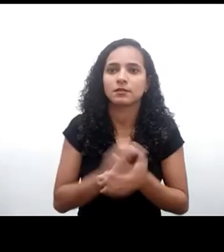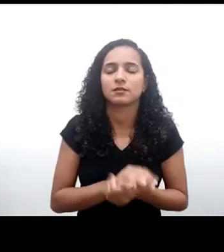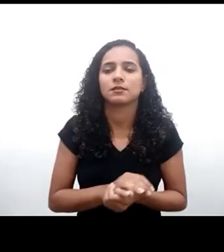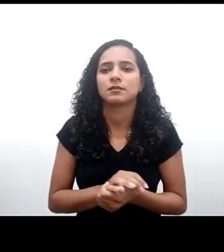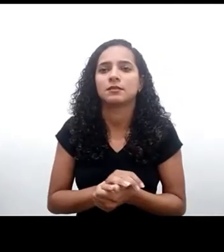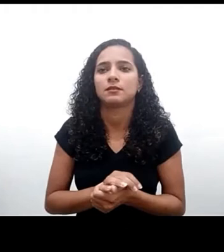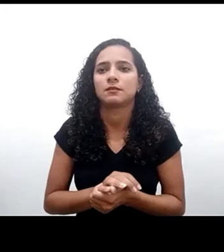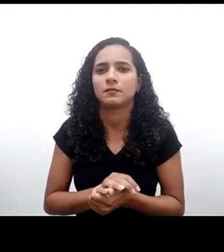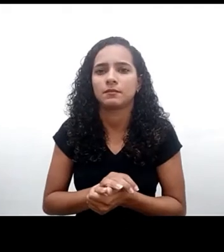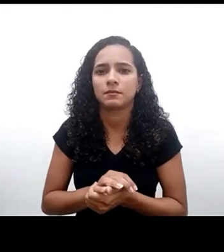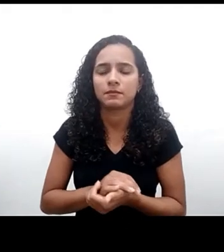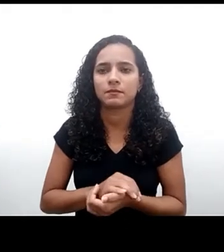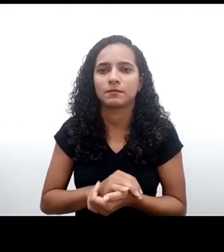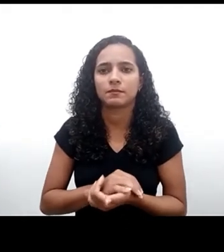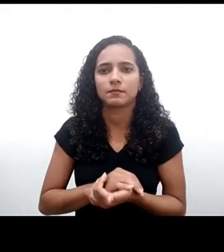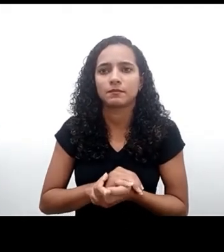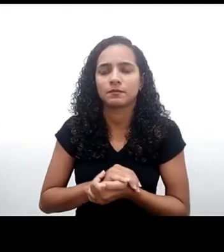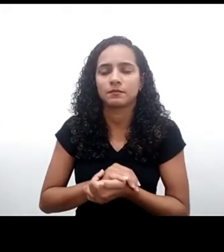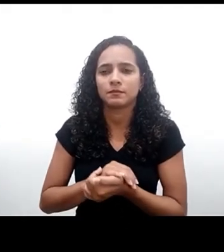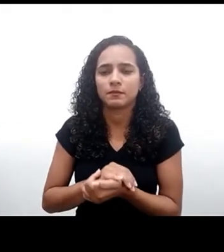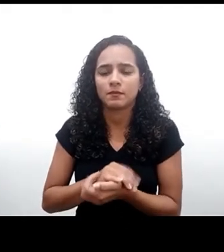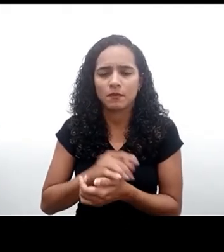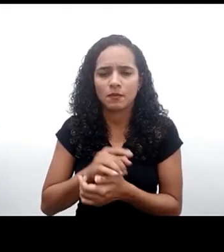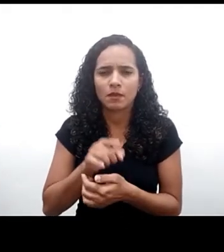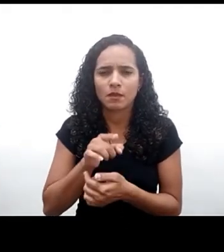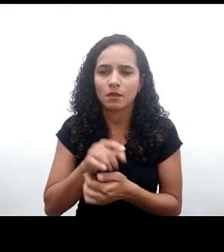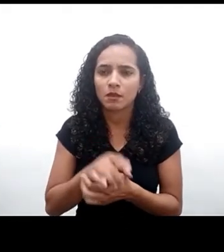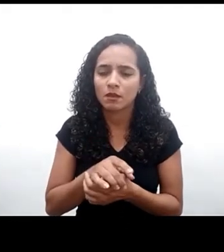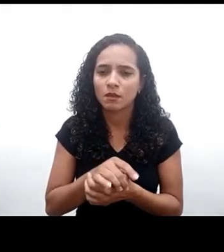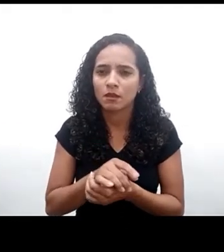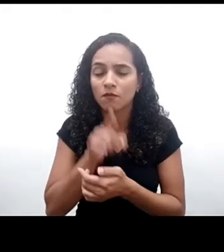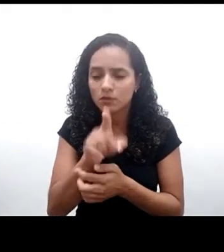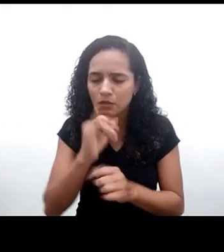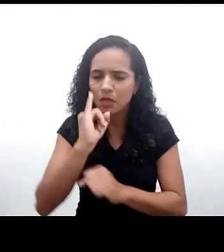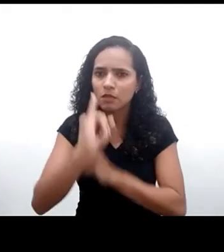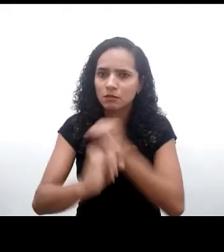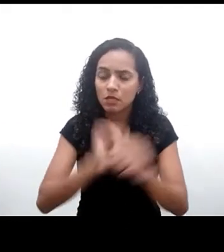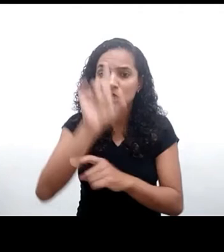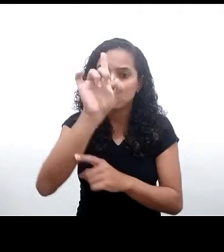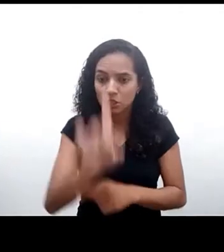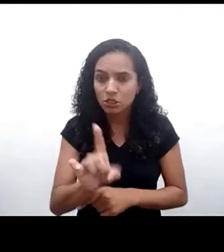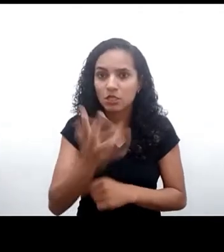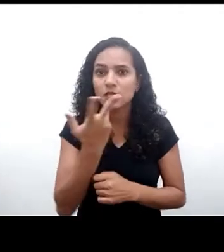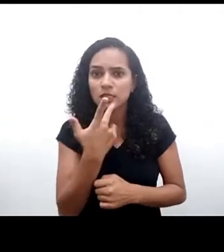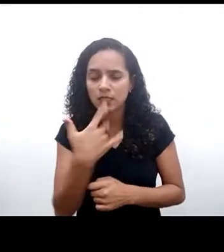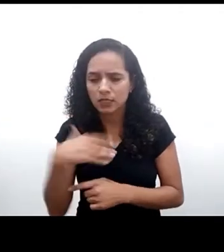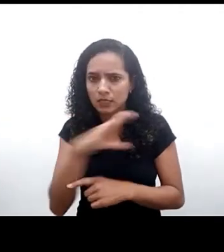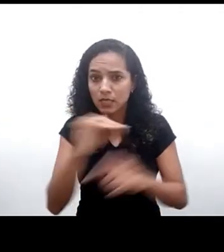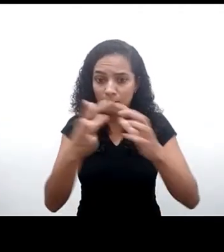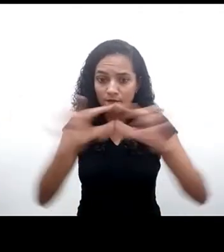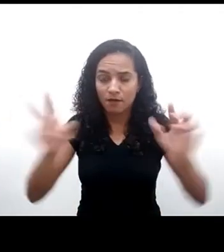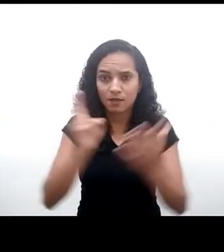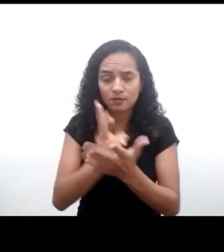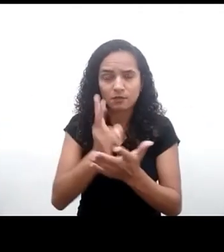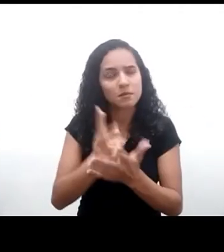em torno digital e direitos Você tem as frases em torno digital e direito das crianças numa mesma frase isso representava que iam nos